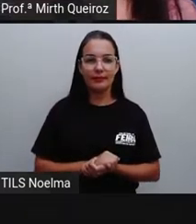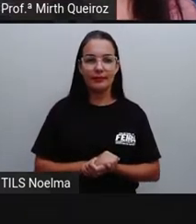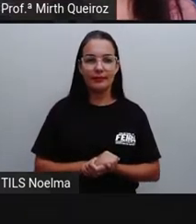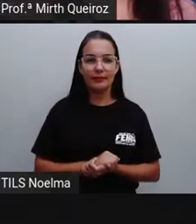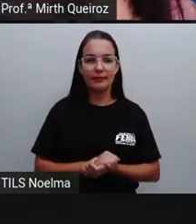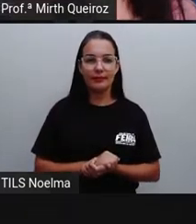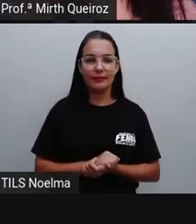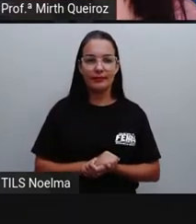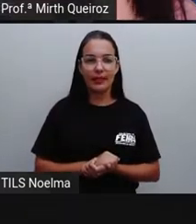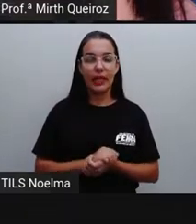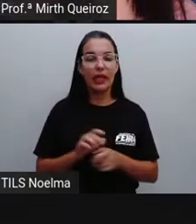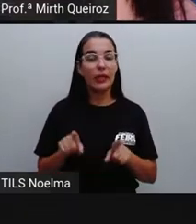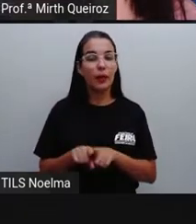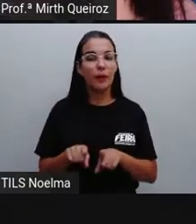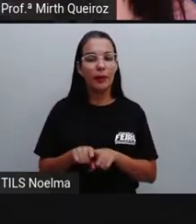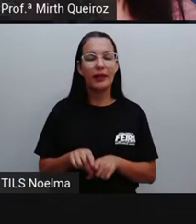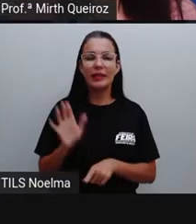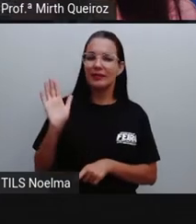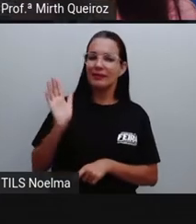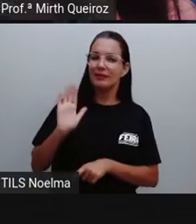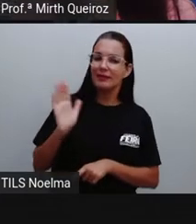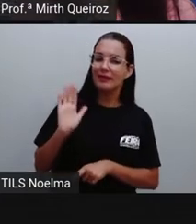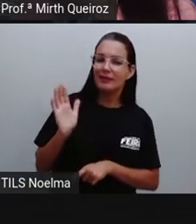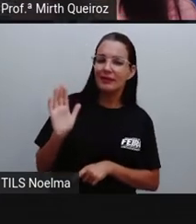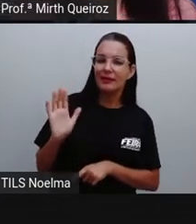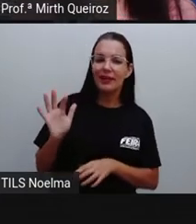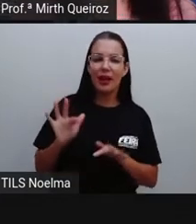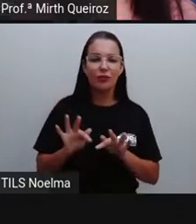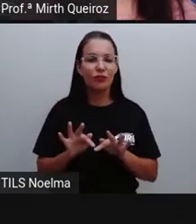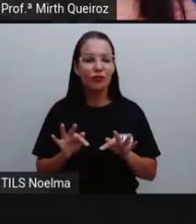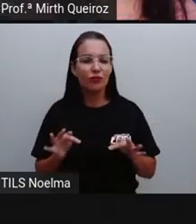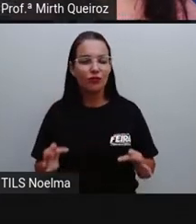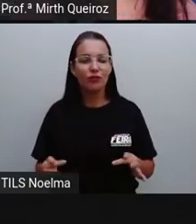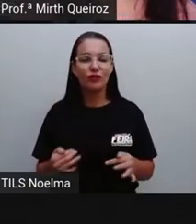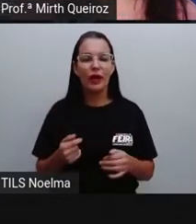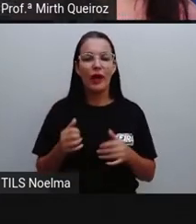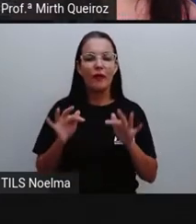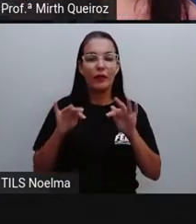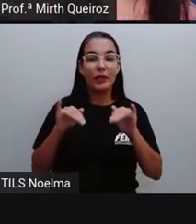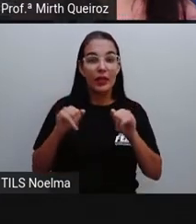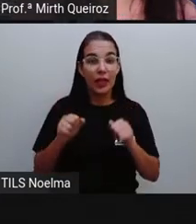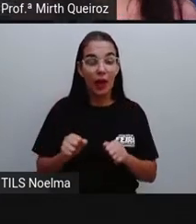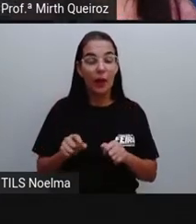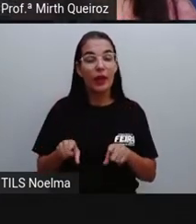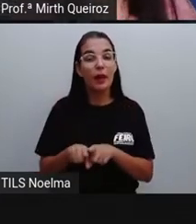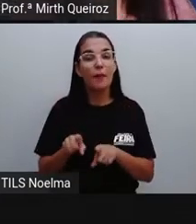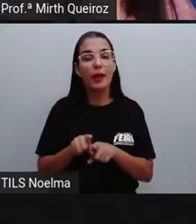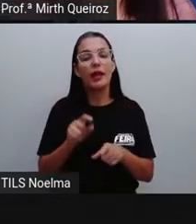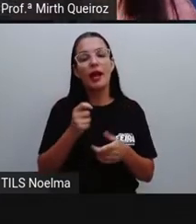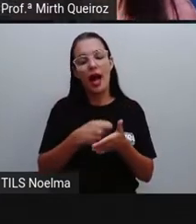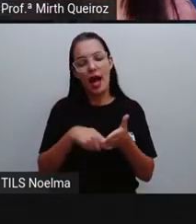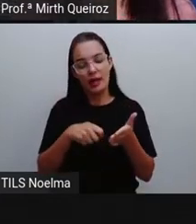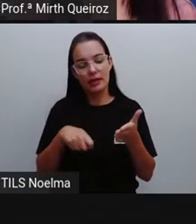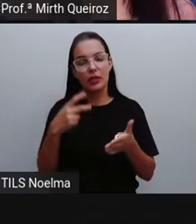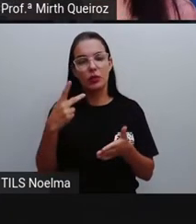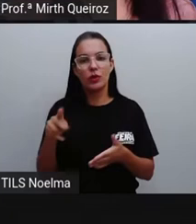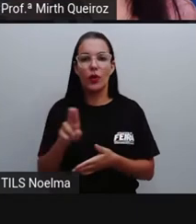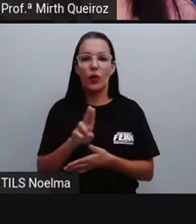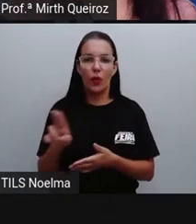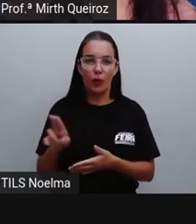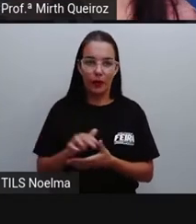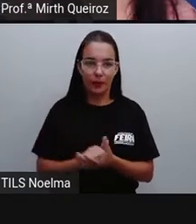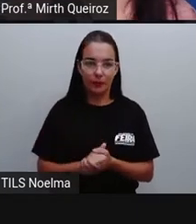né? Despeça-se gentilmente ao final do texto e, por fim, assine o seu nome.